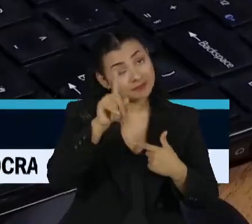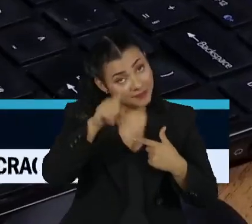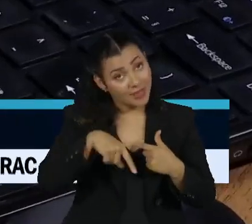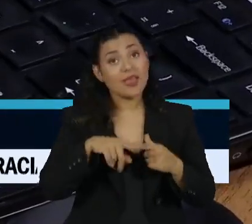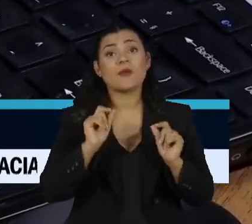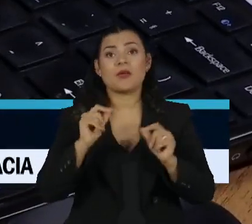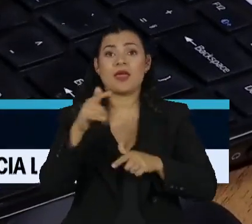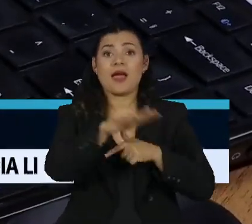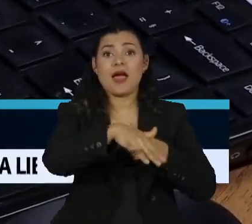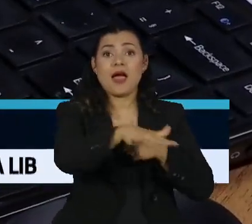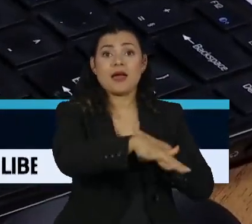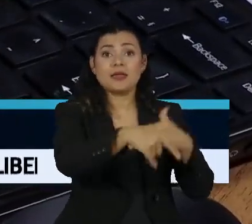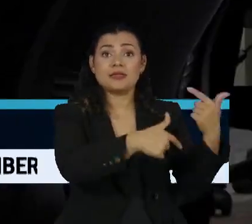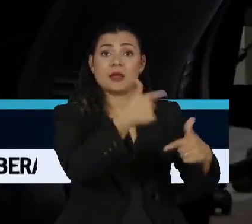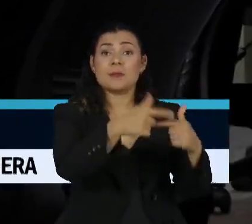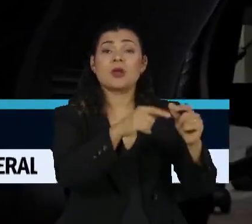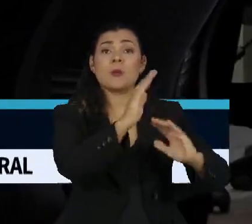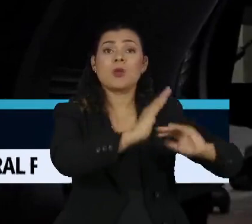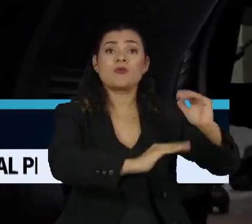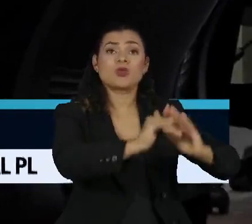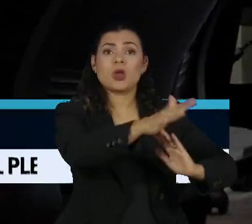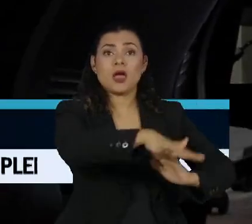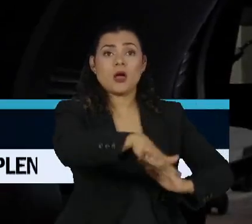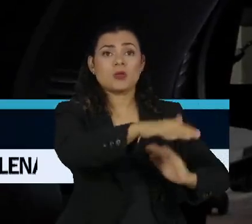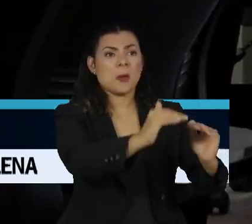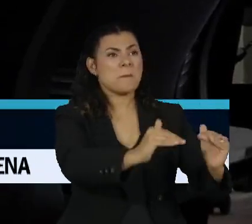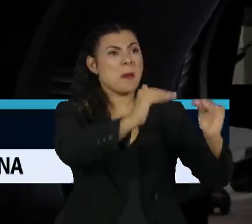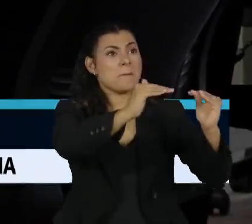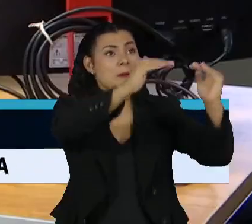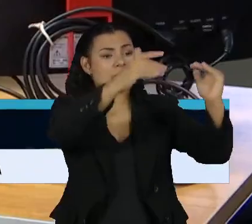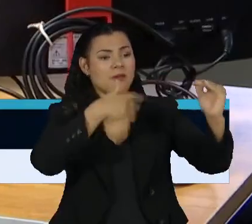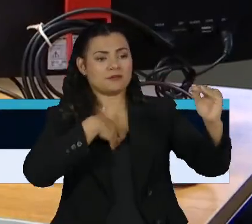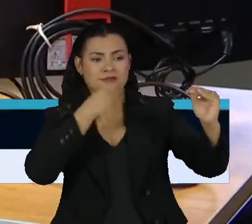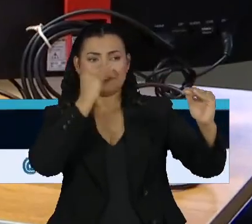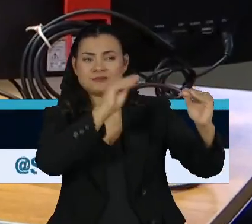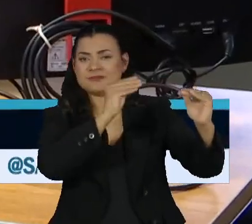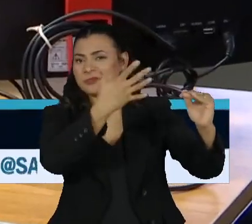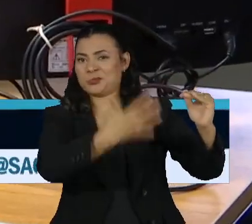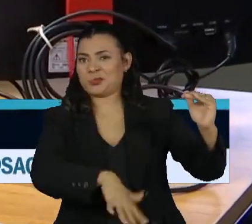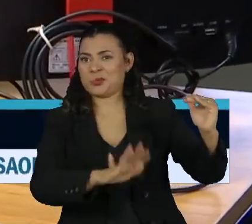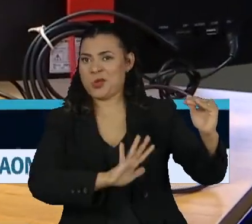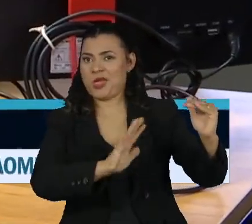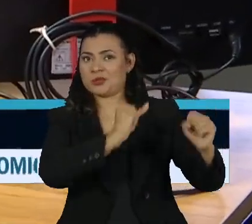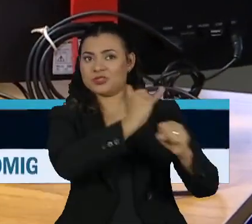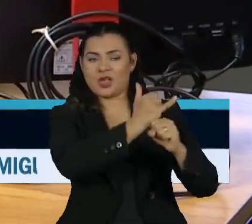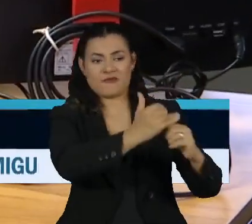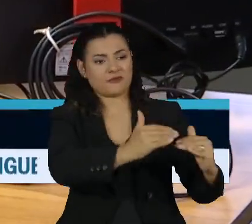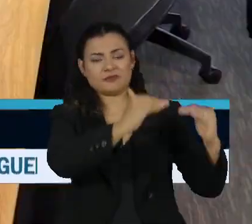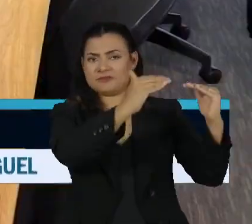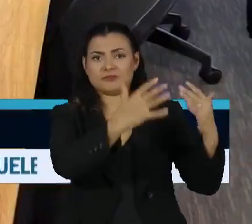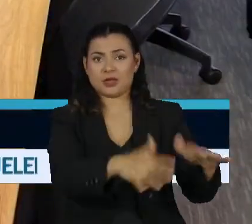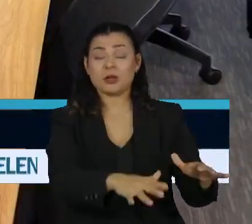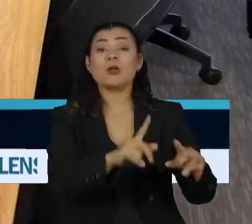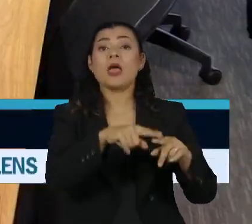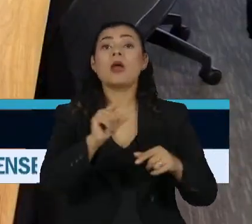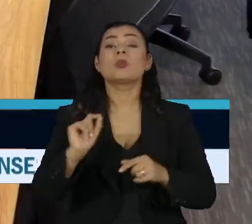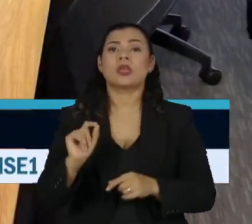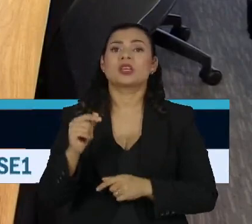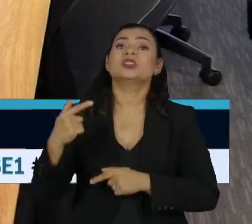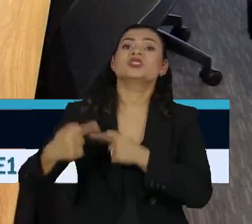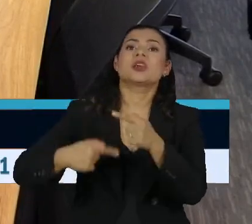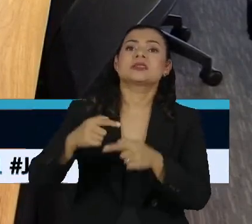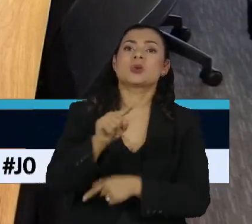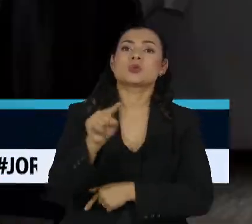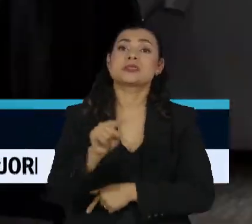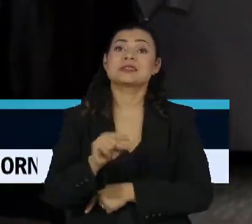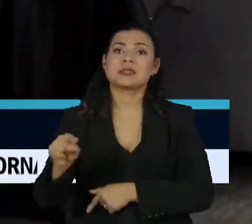no mercado de trabalho em que o profissional rejeita posições de chefia. O fenômeno é liderado pela geração Z, formada por